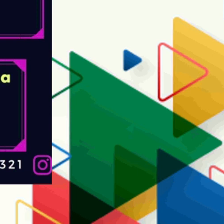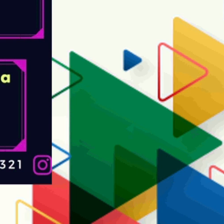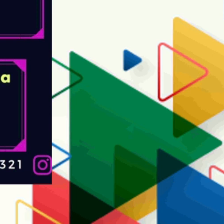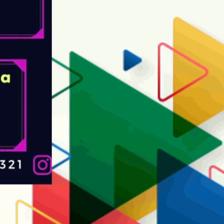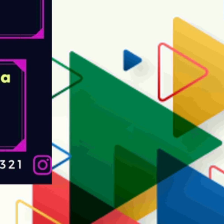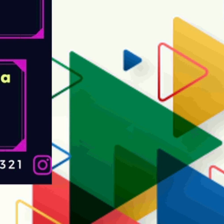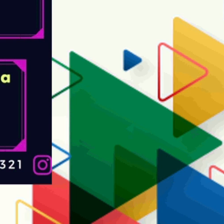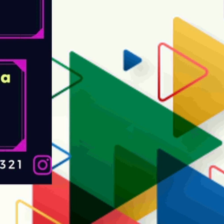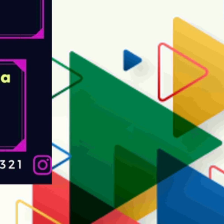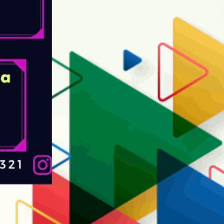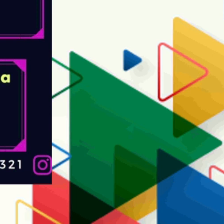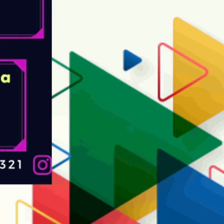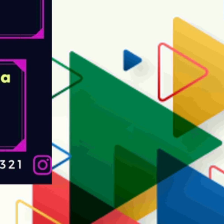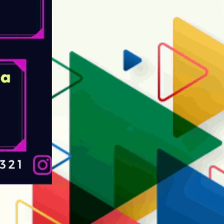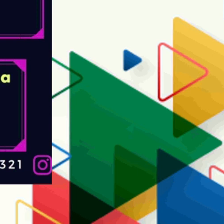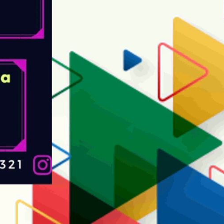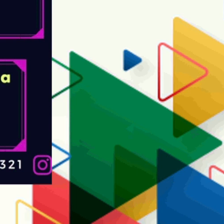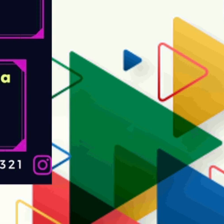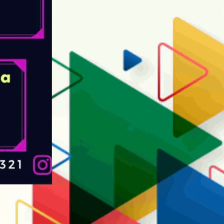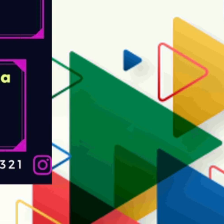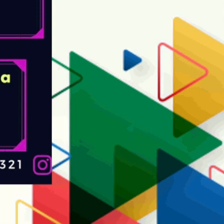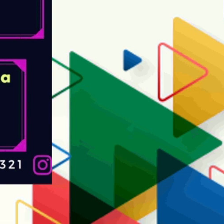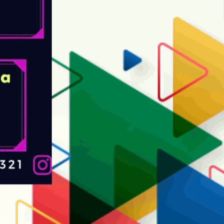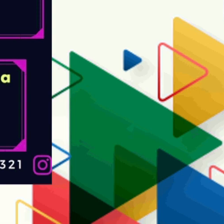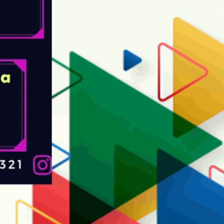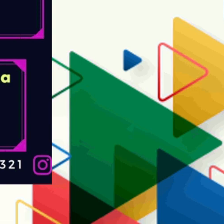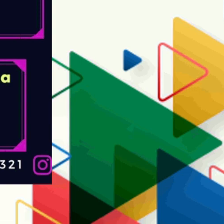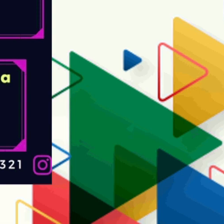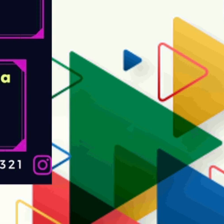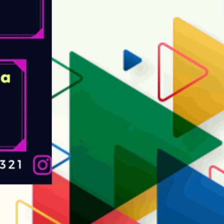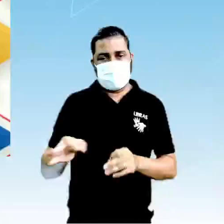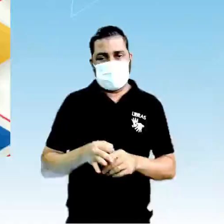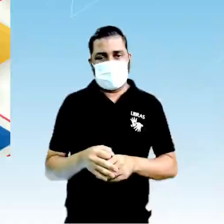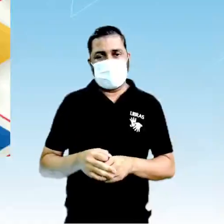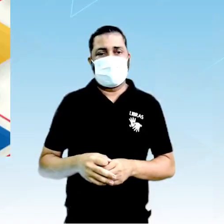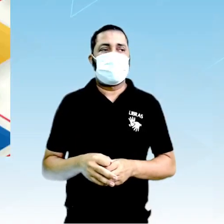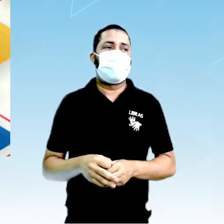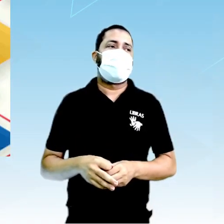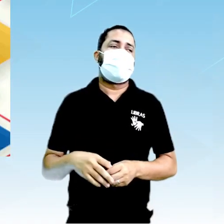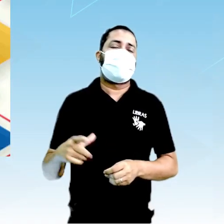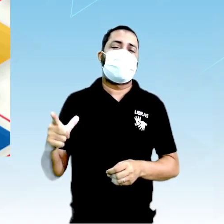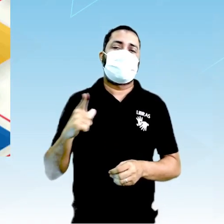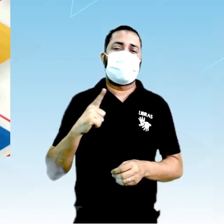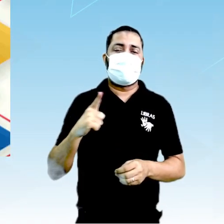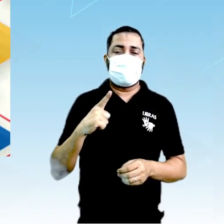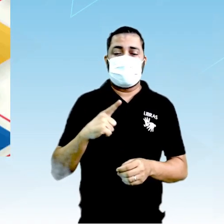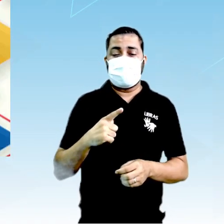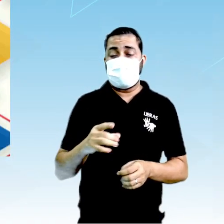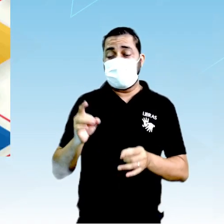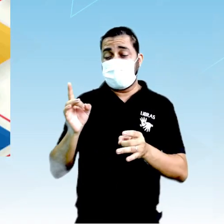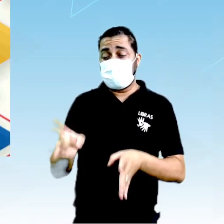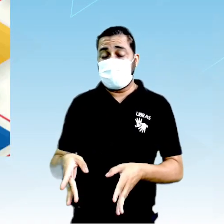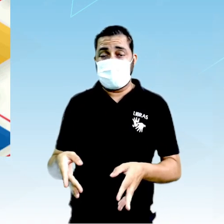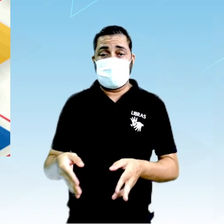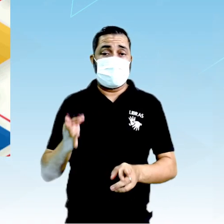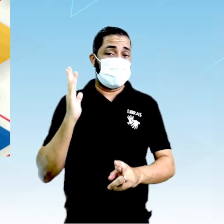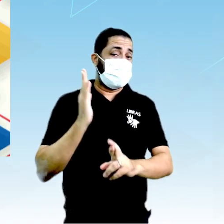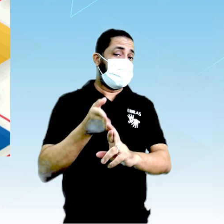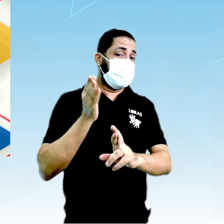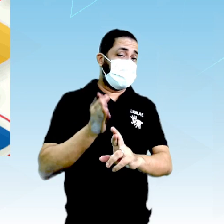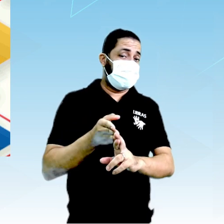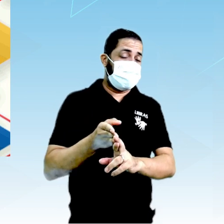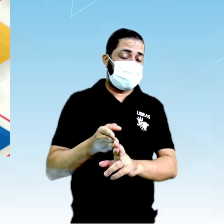mistura das substâncias e o seu manipulado, ela deixa de ser referência, deixa de ser